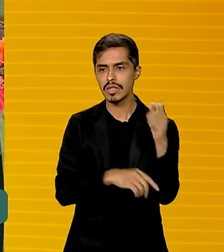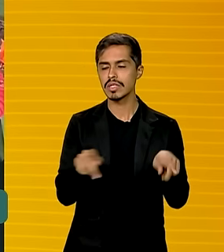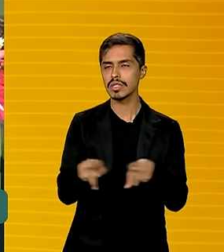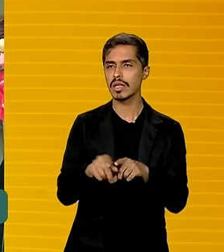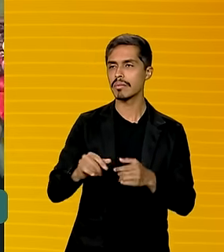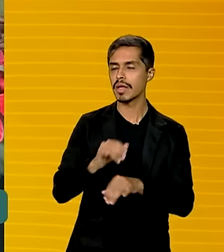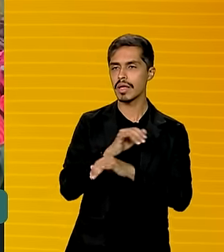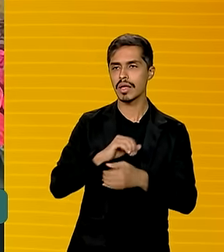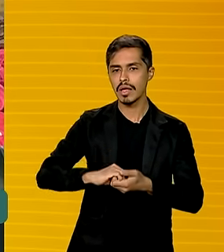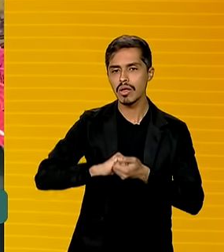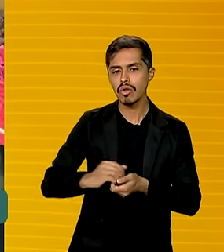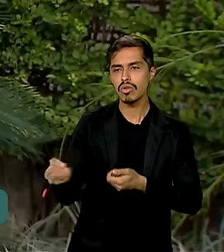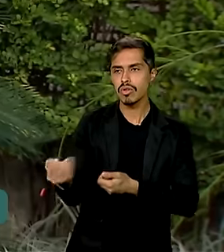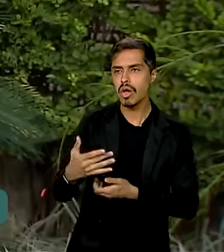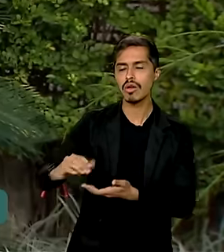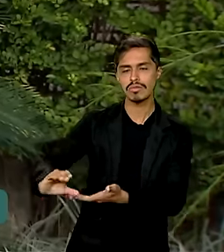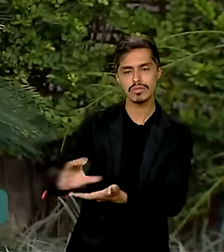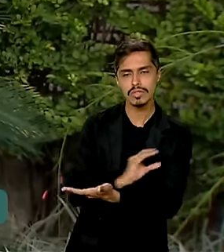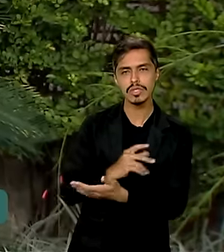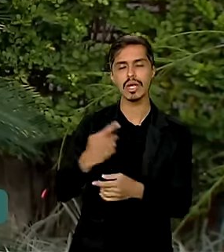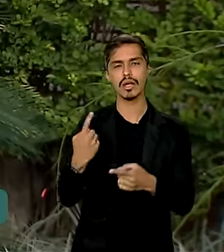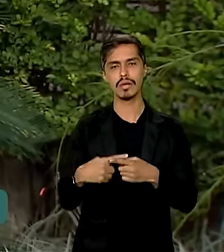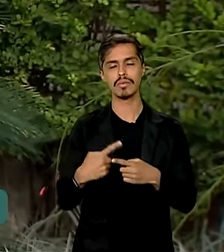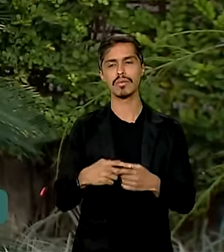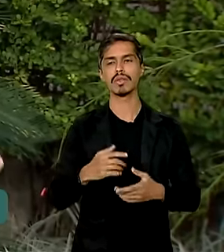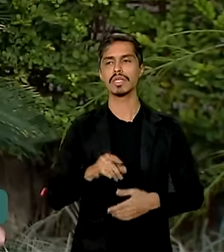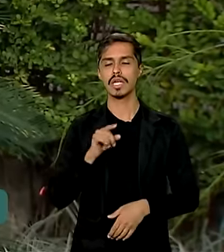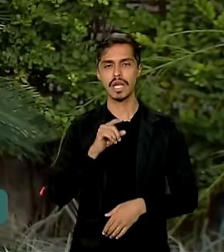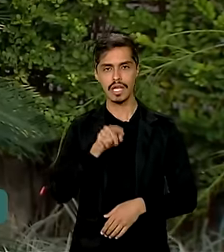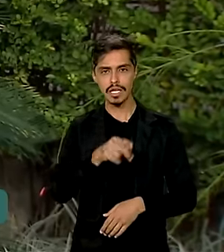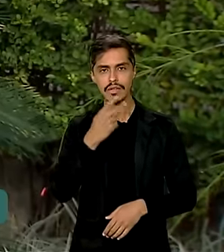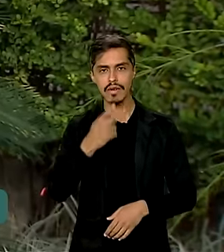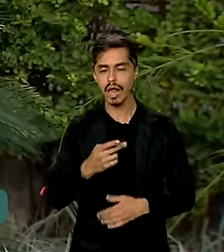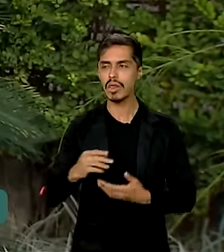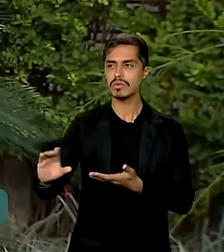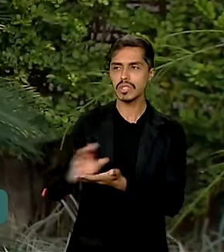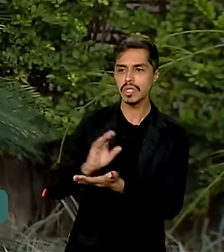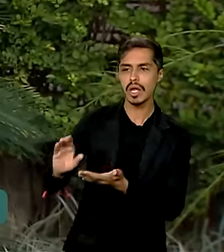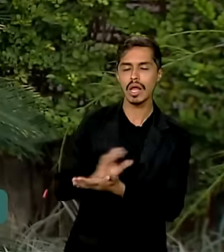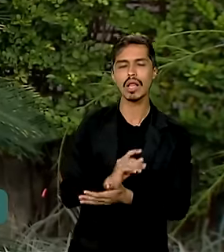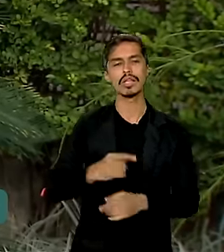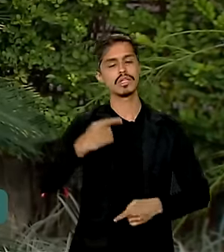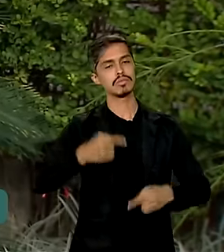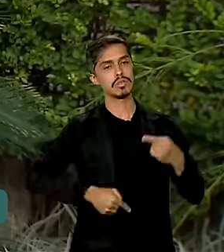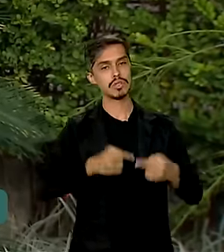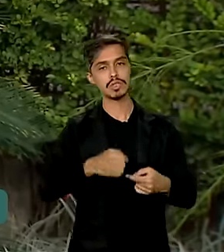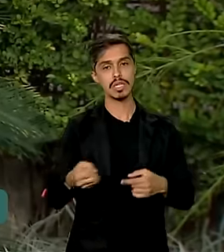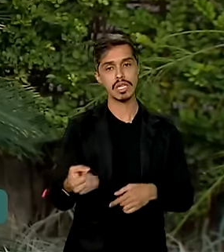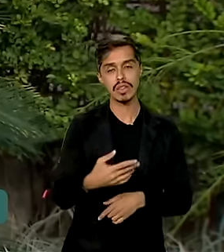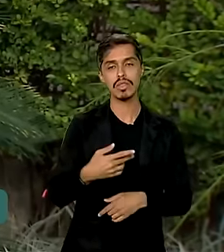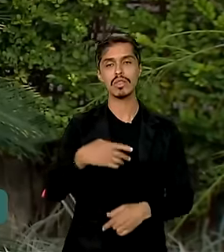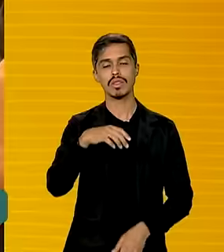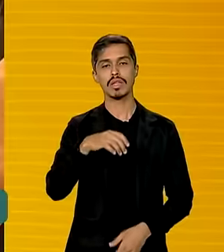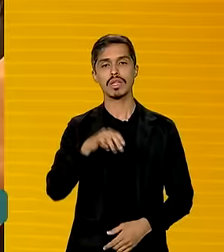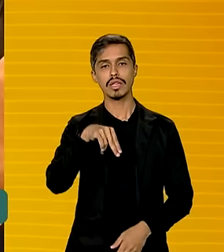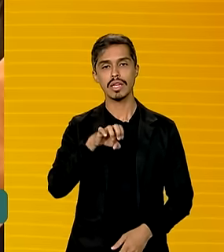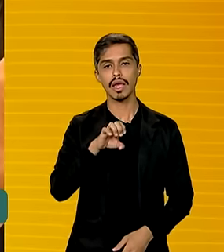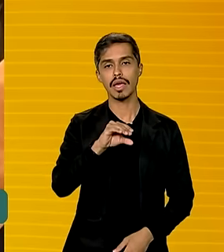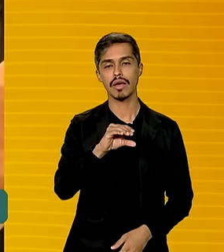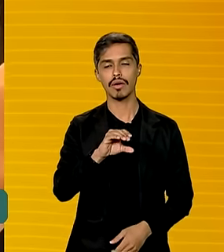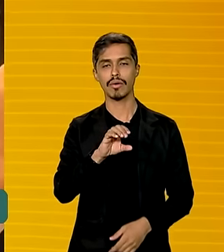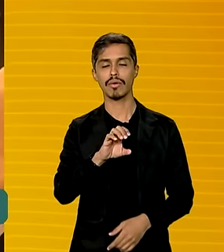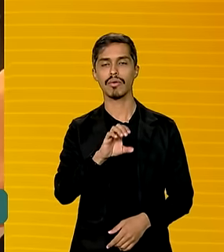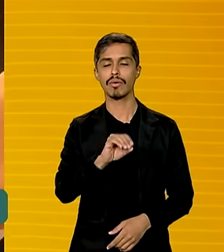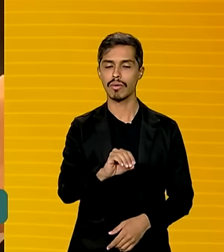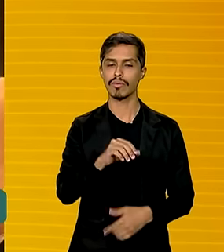investimentos do país asiático, que, segundo ele, tem contribuído para a política de neo-industrialização brasileira. Com essa